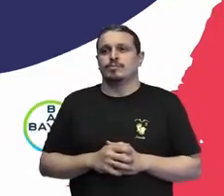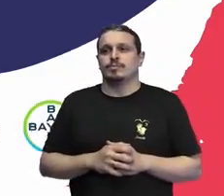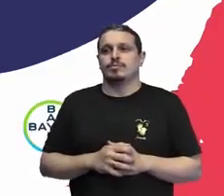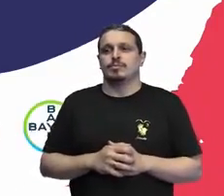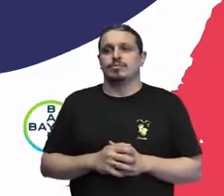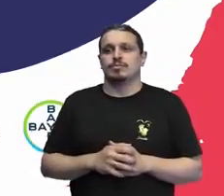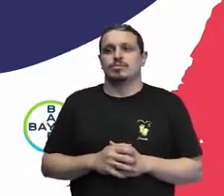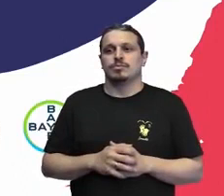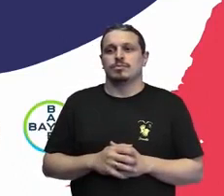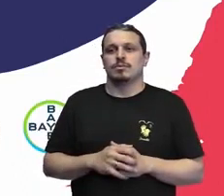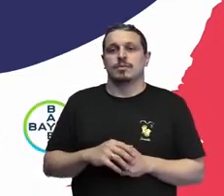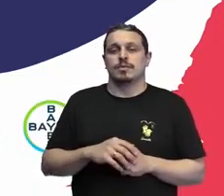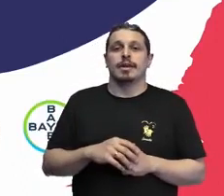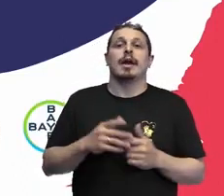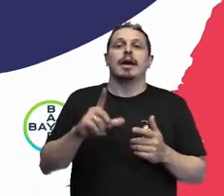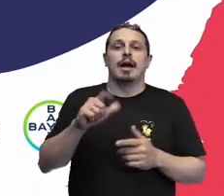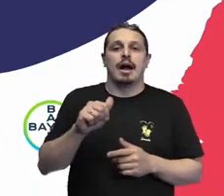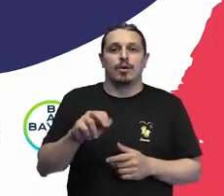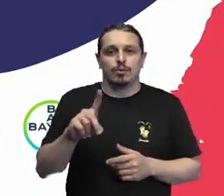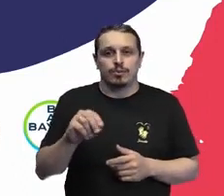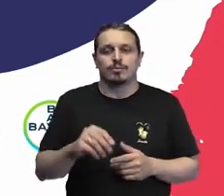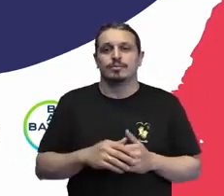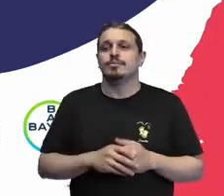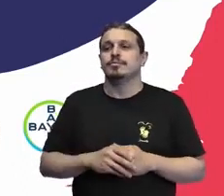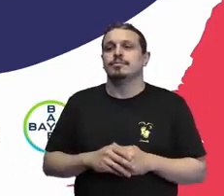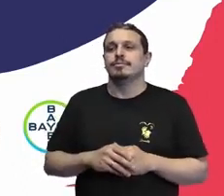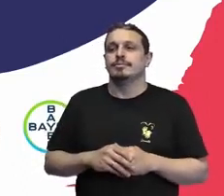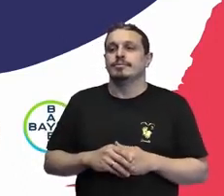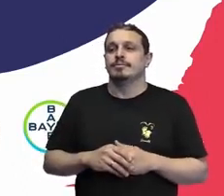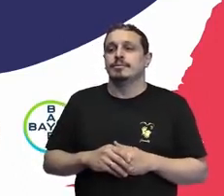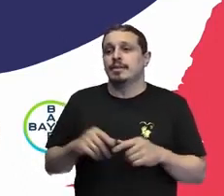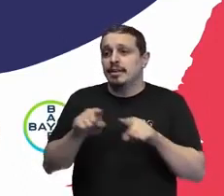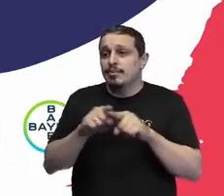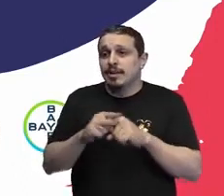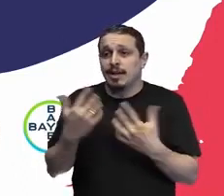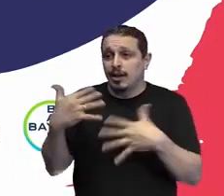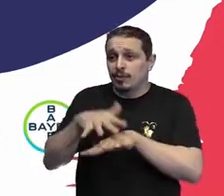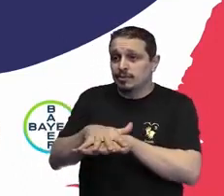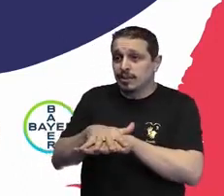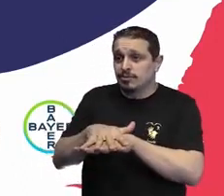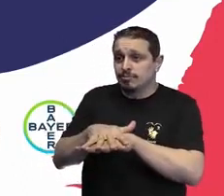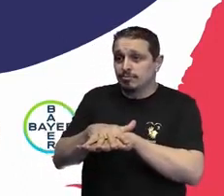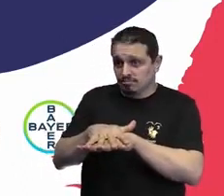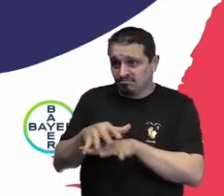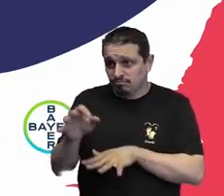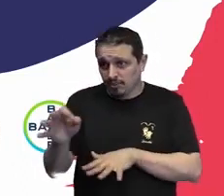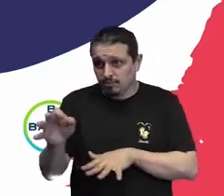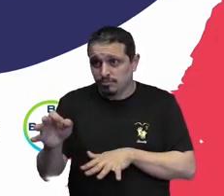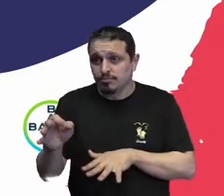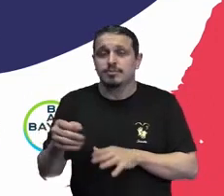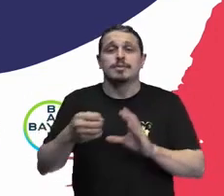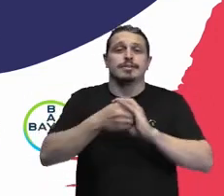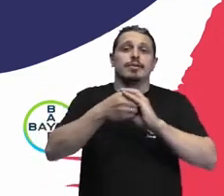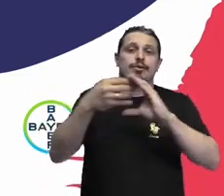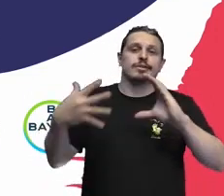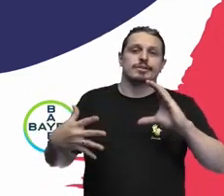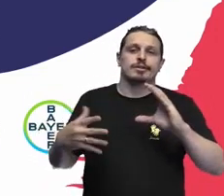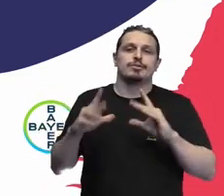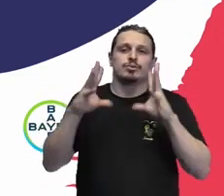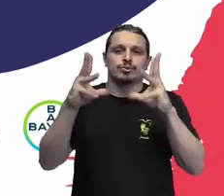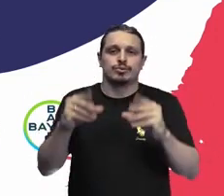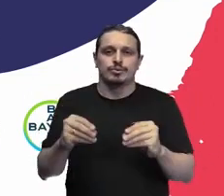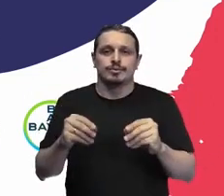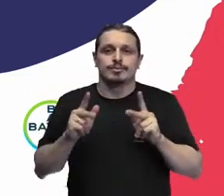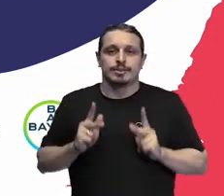o máximo que aquela pessoa pode dar, maior potencial que aquela pessoa pode dar. E para isso, eu preciso considerar todas as características daquela pessoa e aquela pessoa precisa se